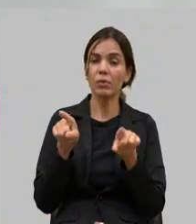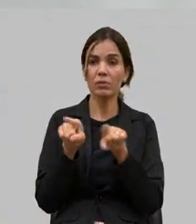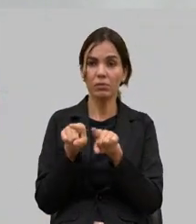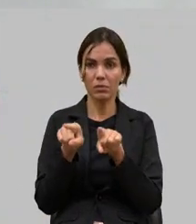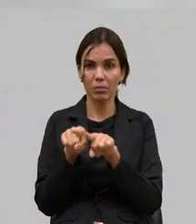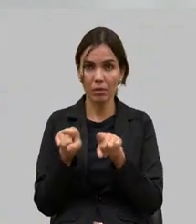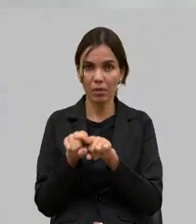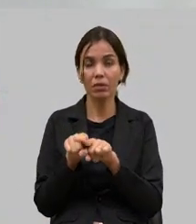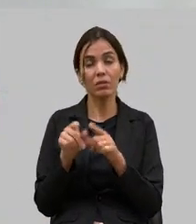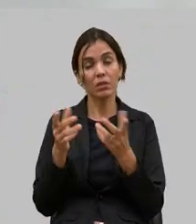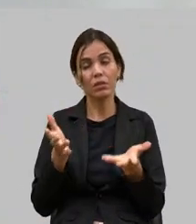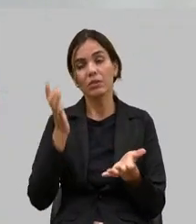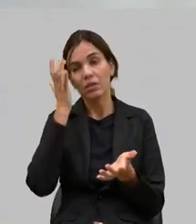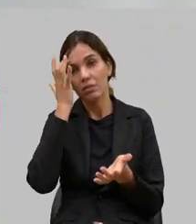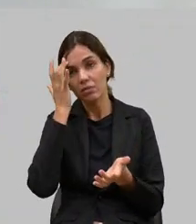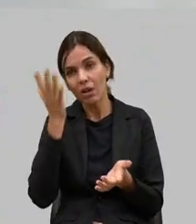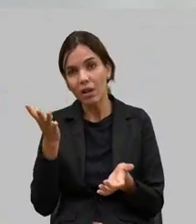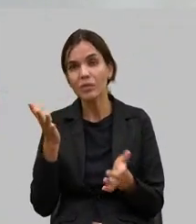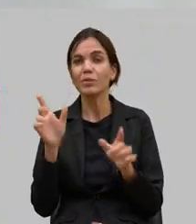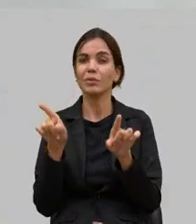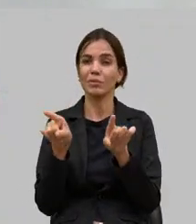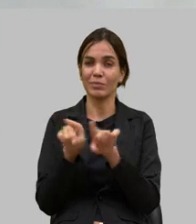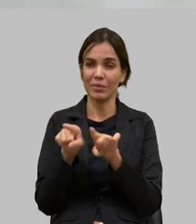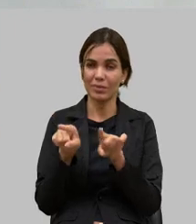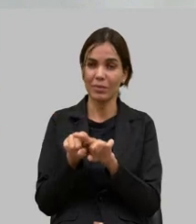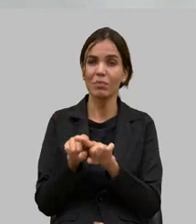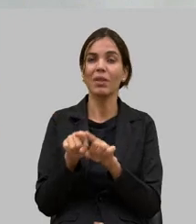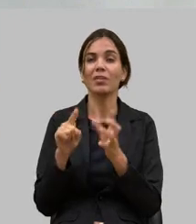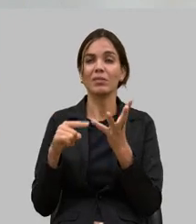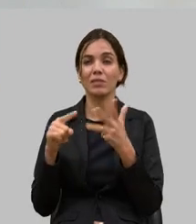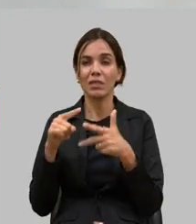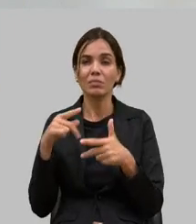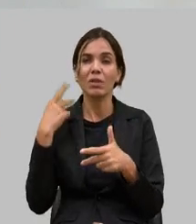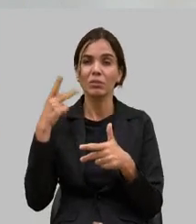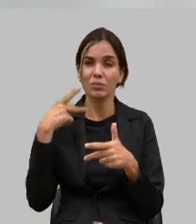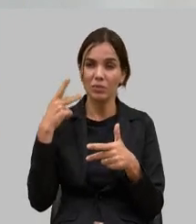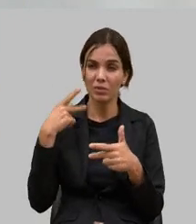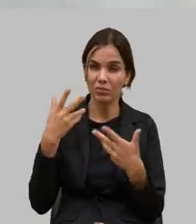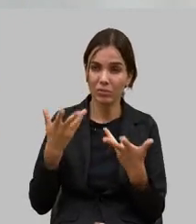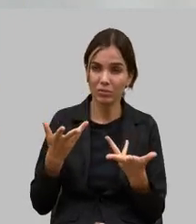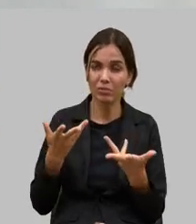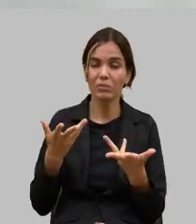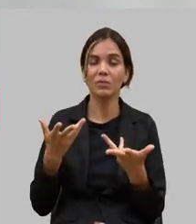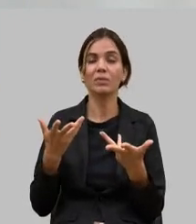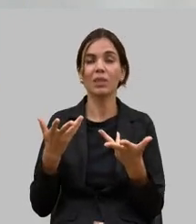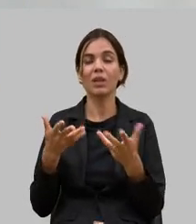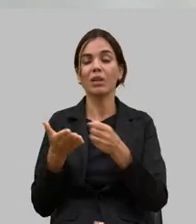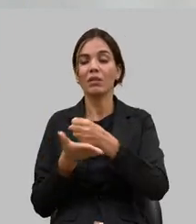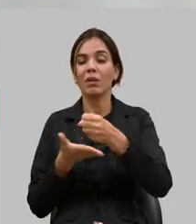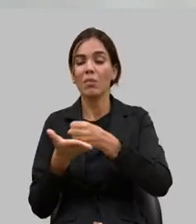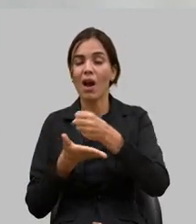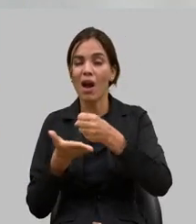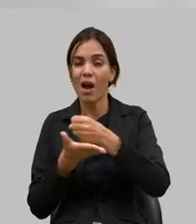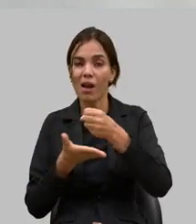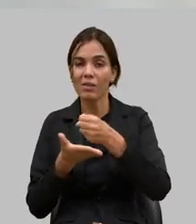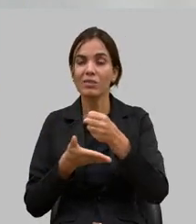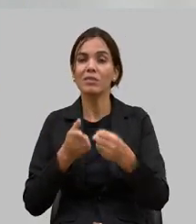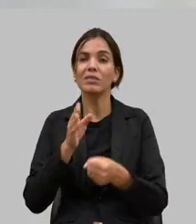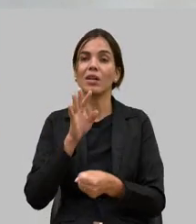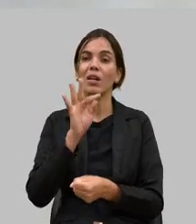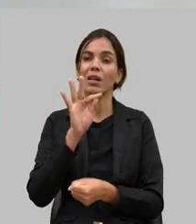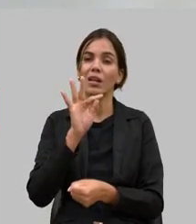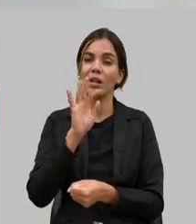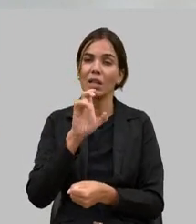viés dos aspectos políticos num alicerce técnico que a medicina veterinária e toda